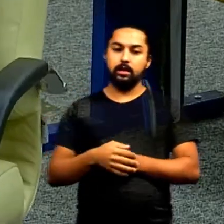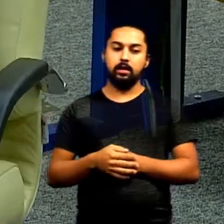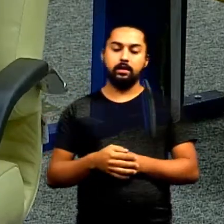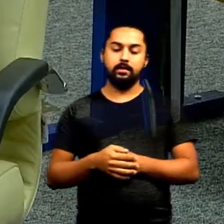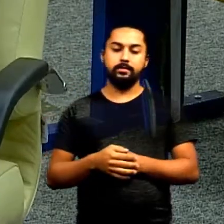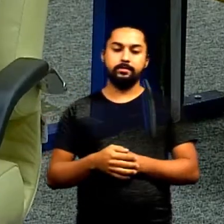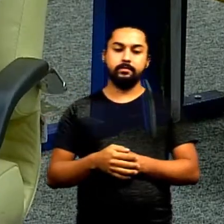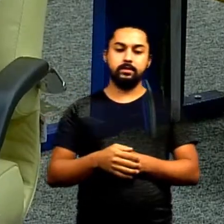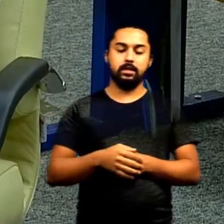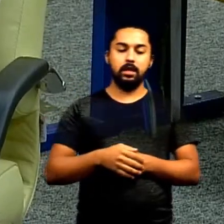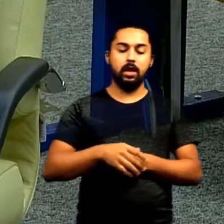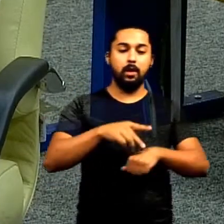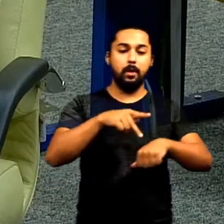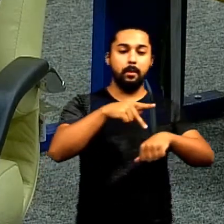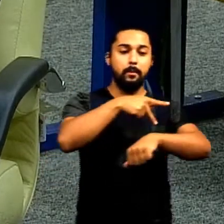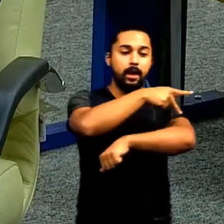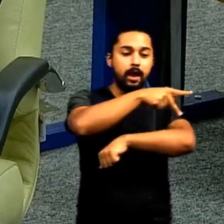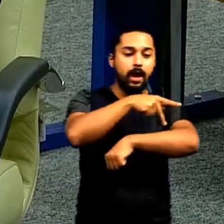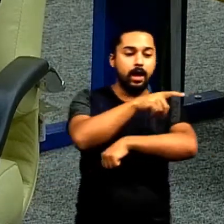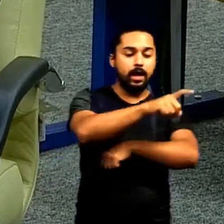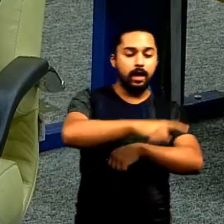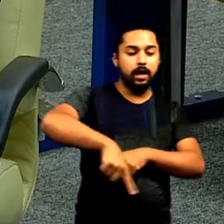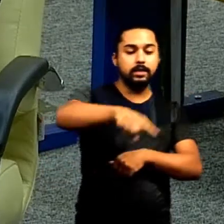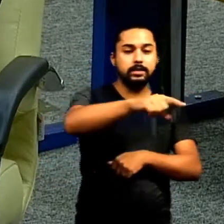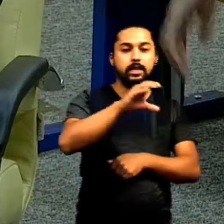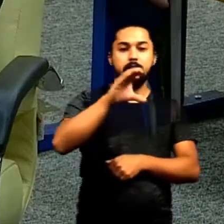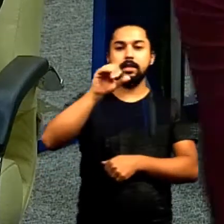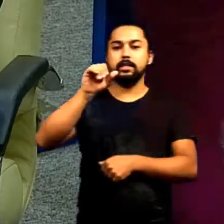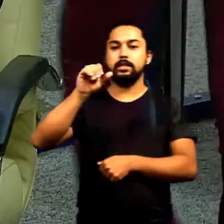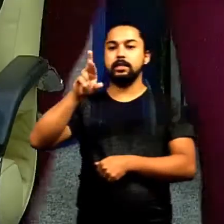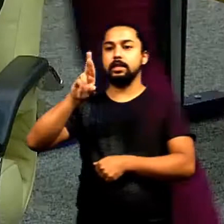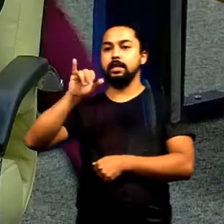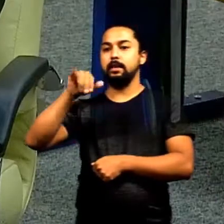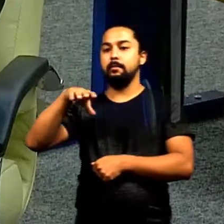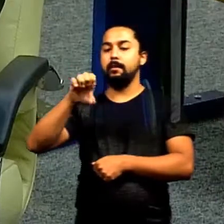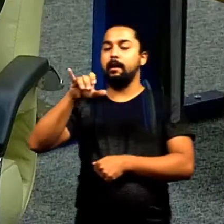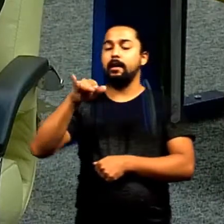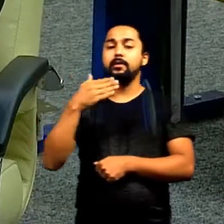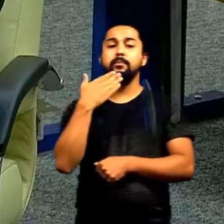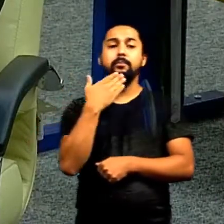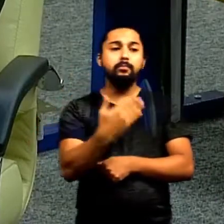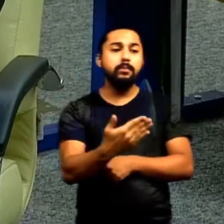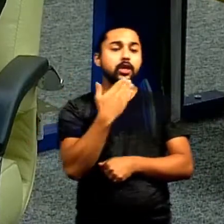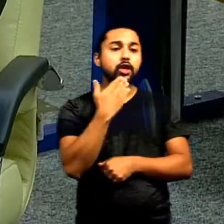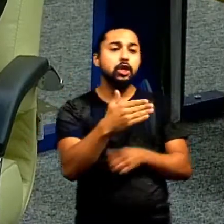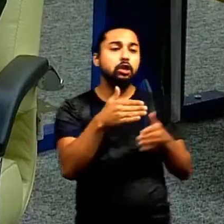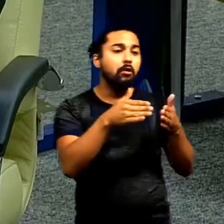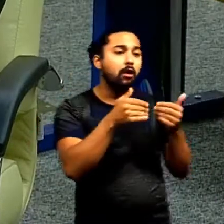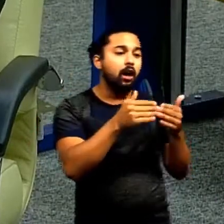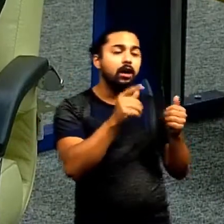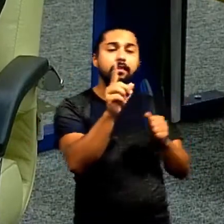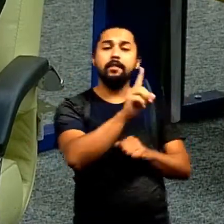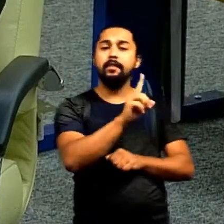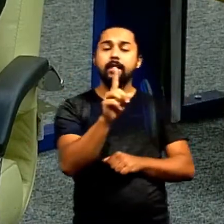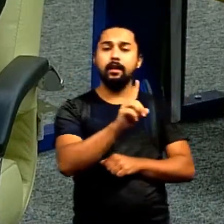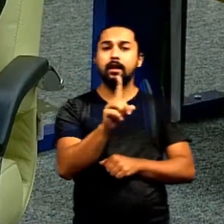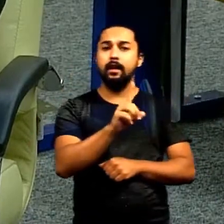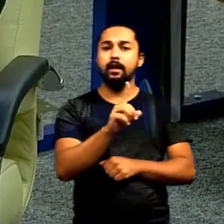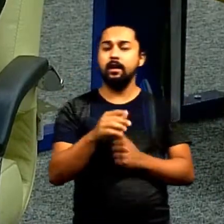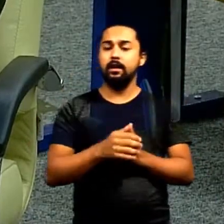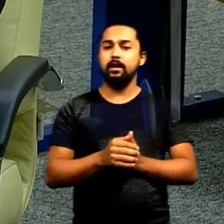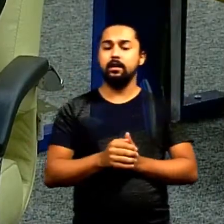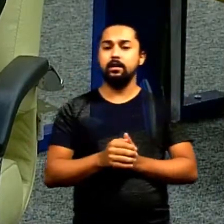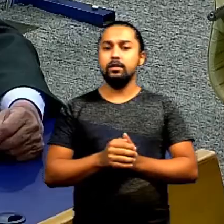pracinha no Crimeia está lá entregue as praças assim sem acabar o senhor não está pedindo favor não o Paulo Ategal não foi